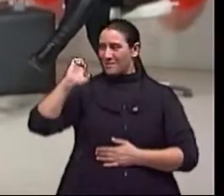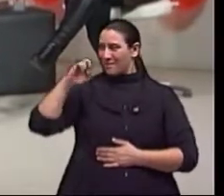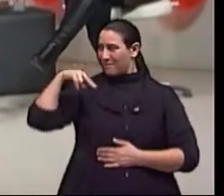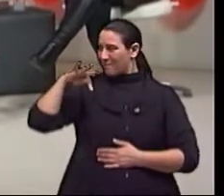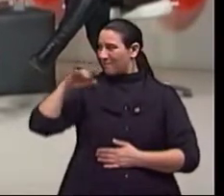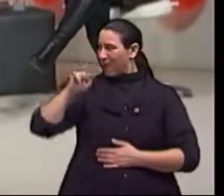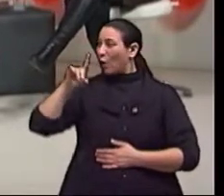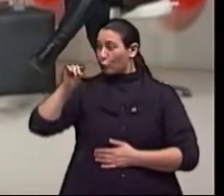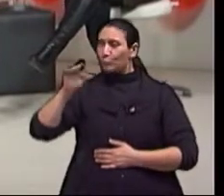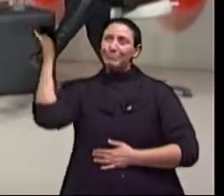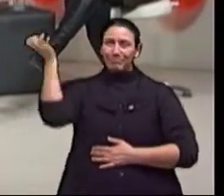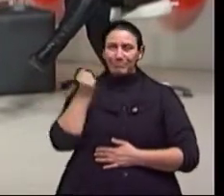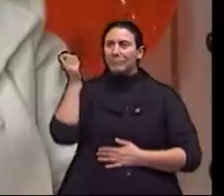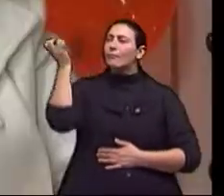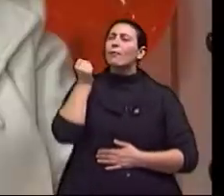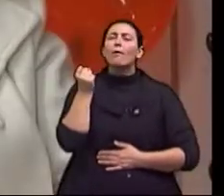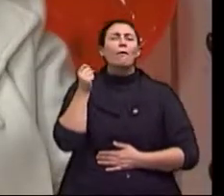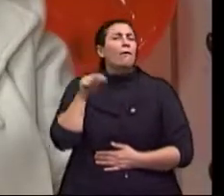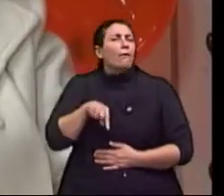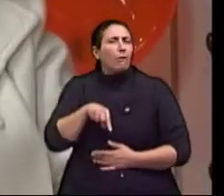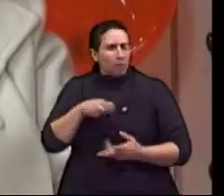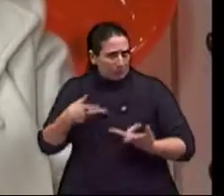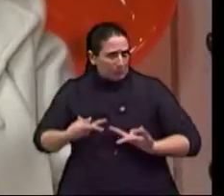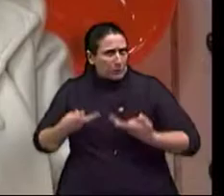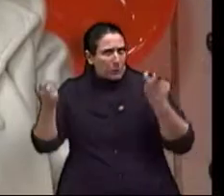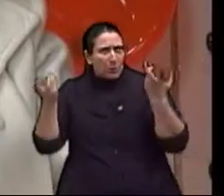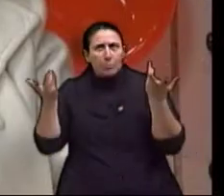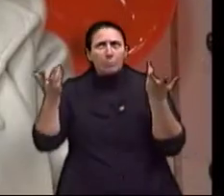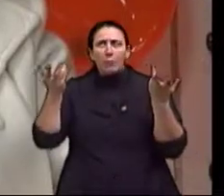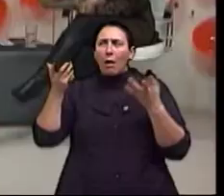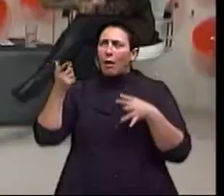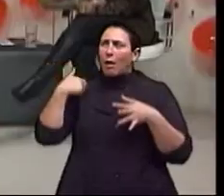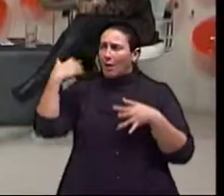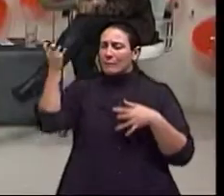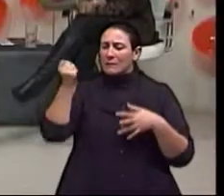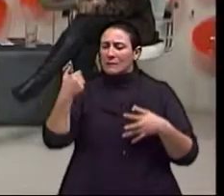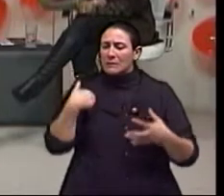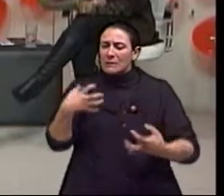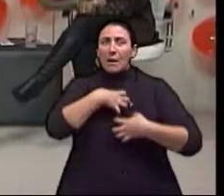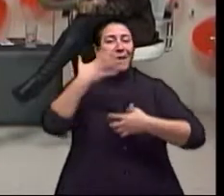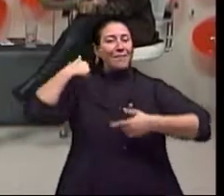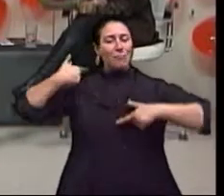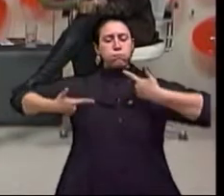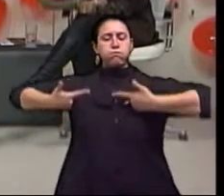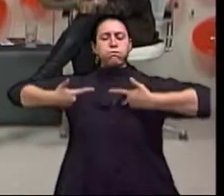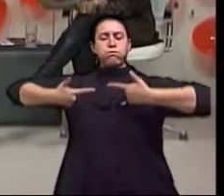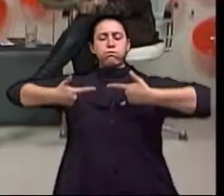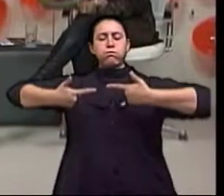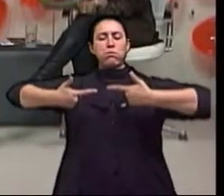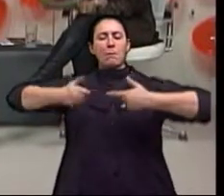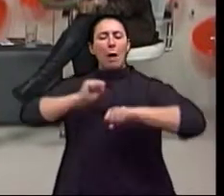doutora Helena falou nesse panorama aí, a aposentadoria pega pesado para os homens, né? Eles citam isso? Então,